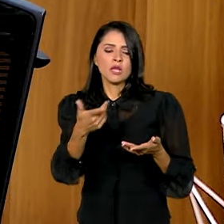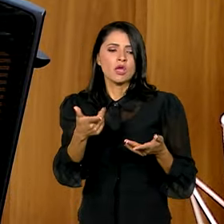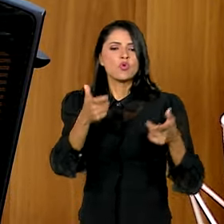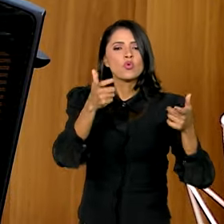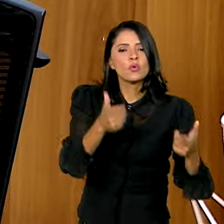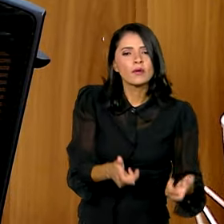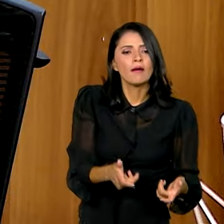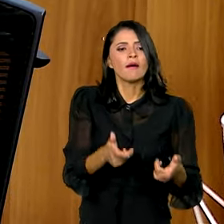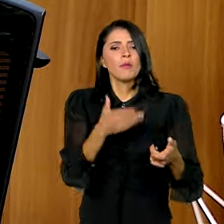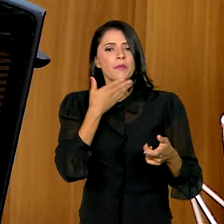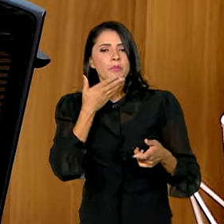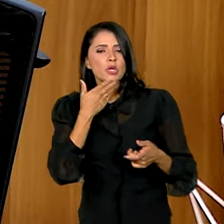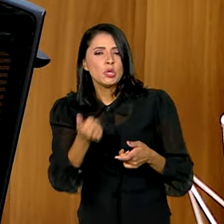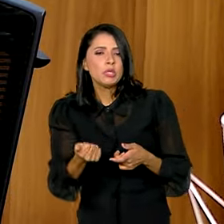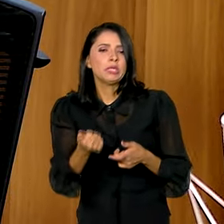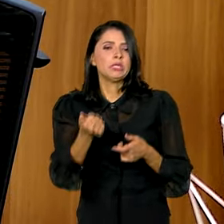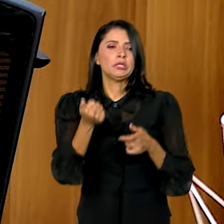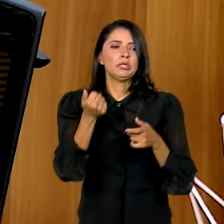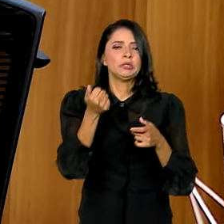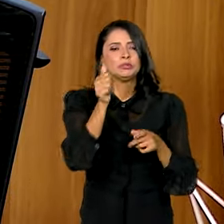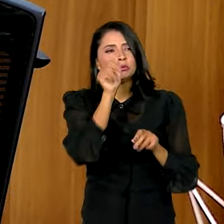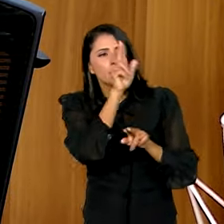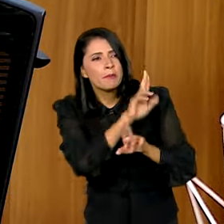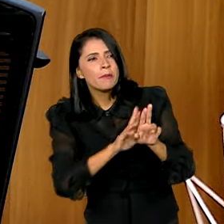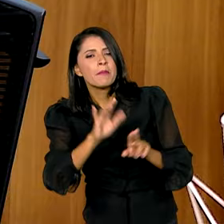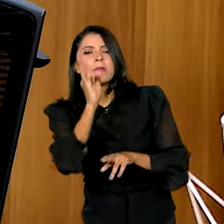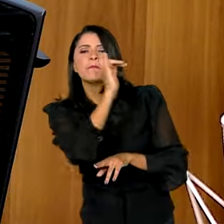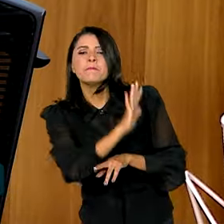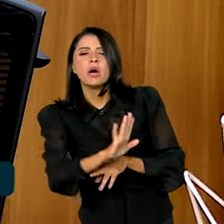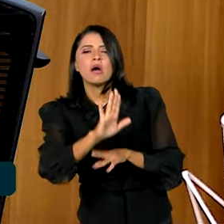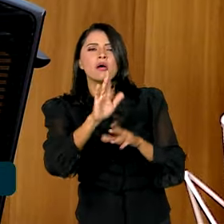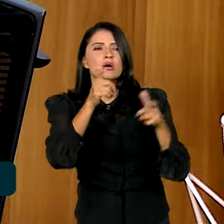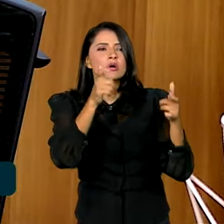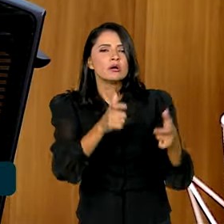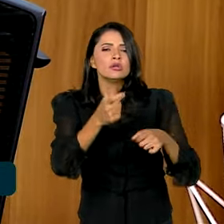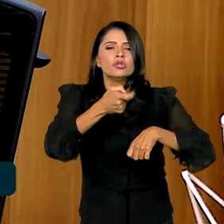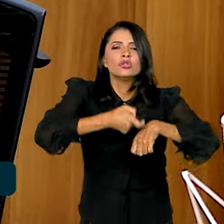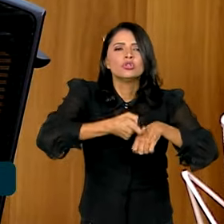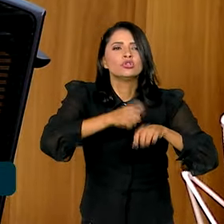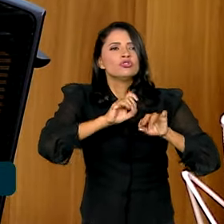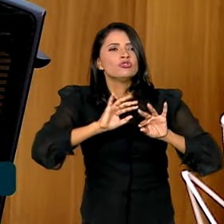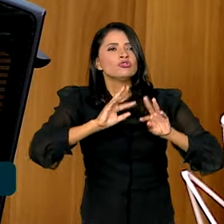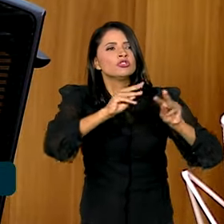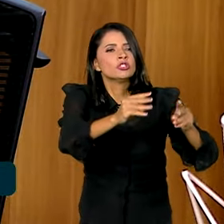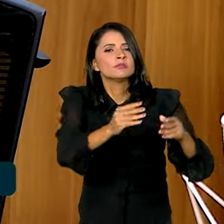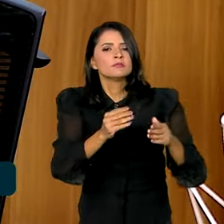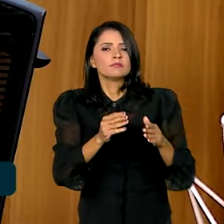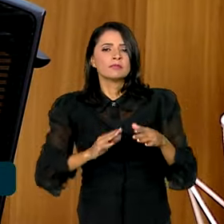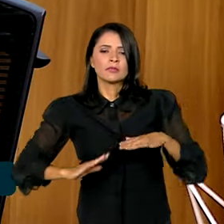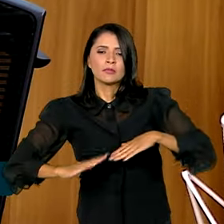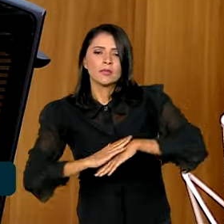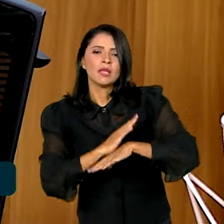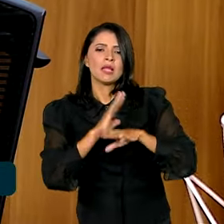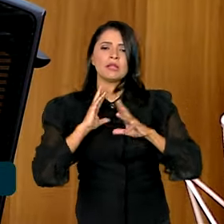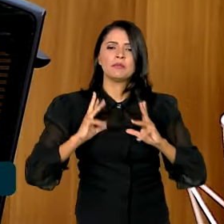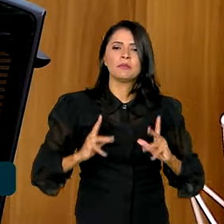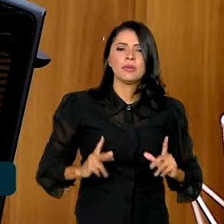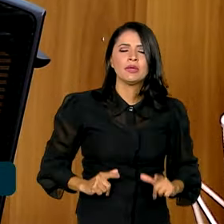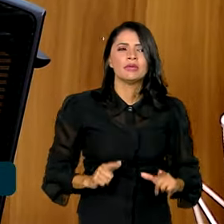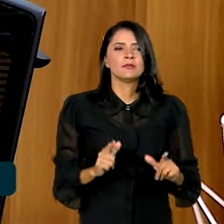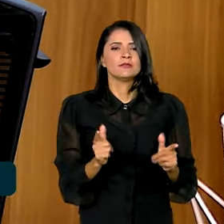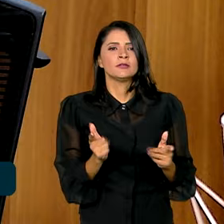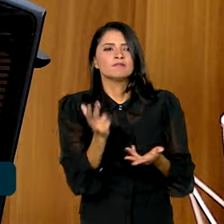modernizando ela do ponto de vista da sua imagem, melhorando o ambiente físico, ergonomia, limpeza,